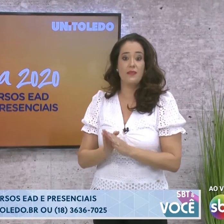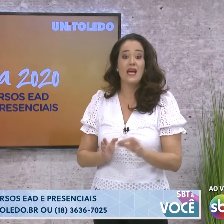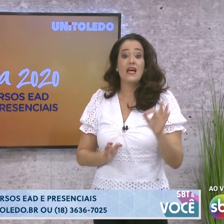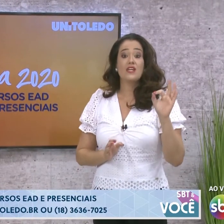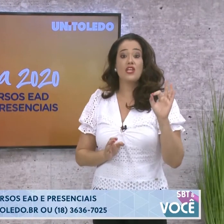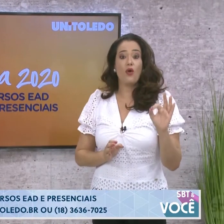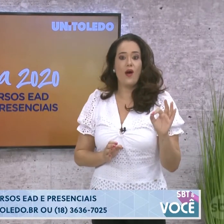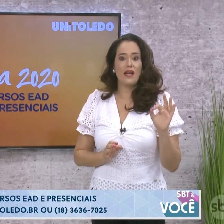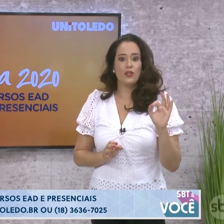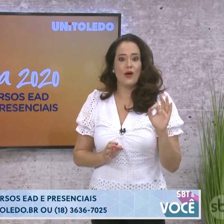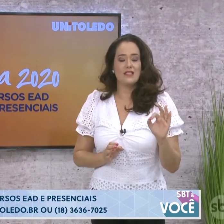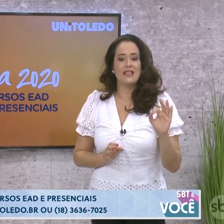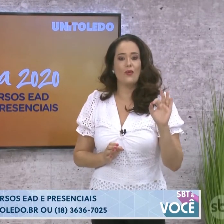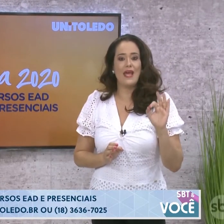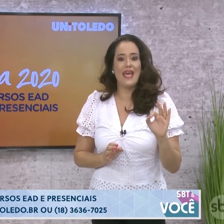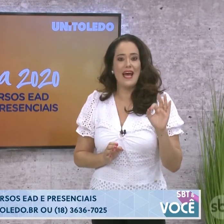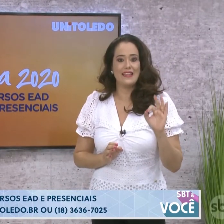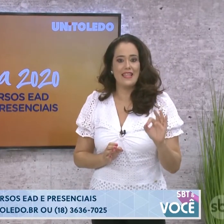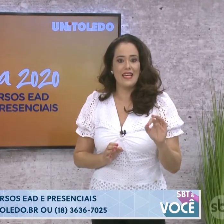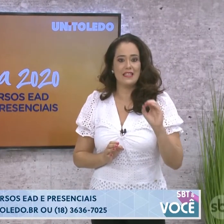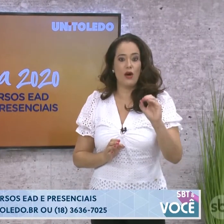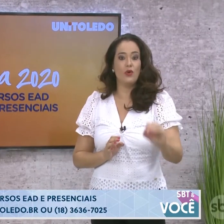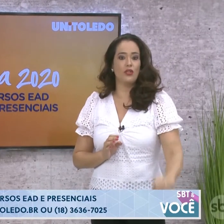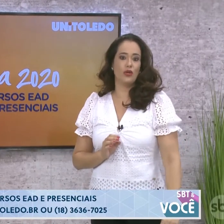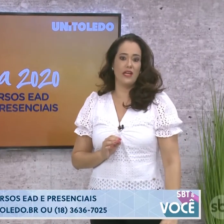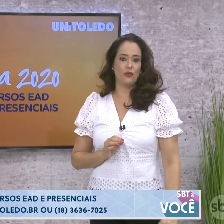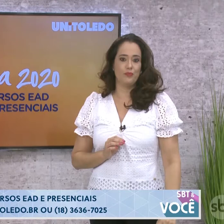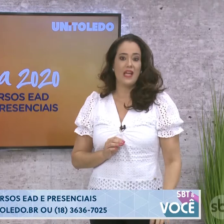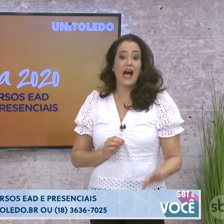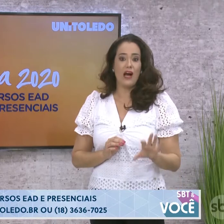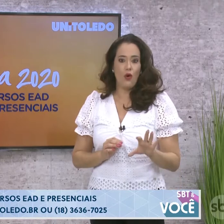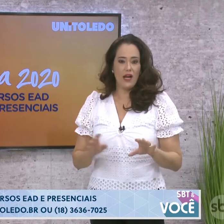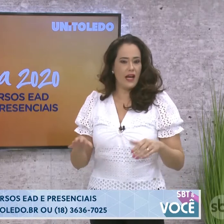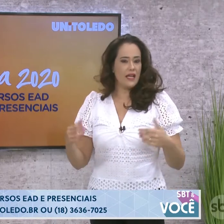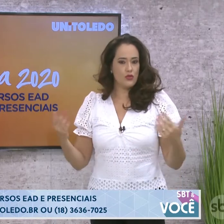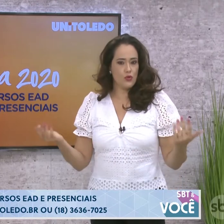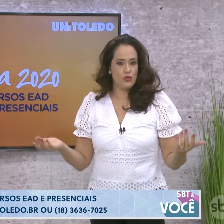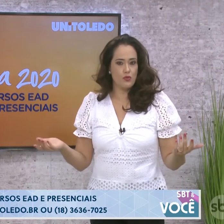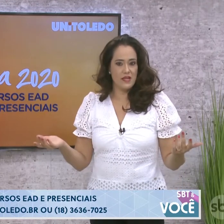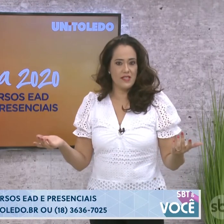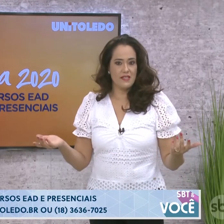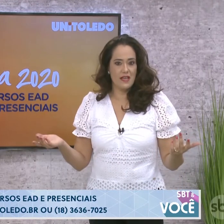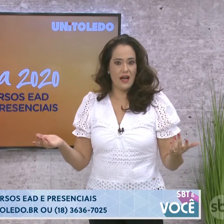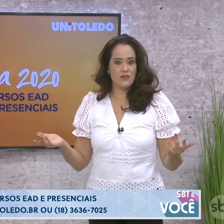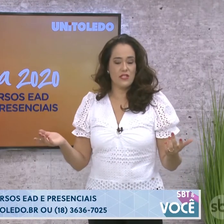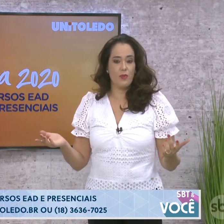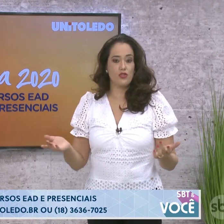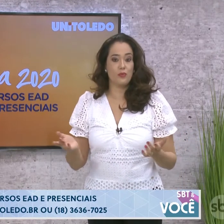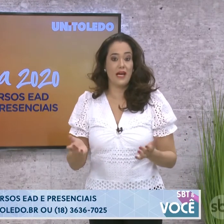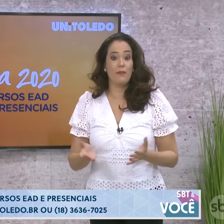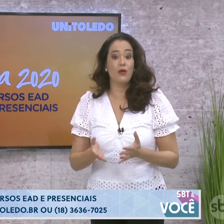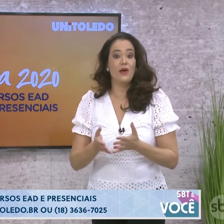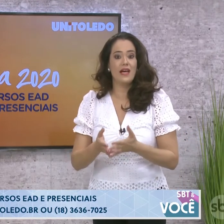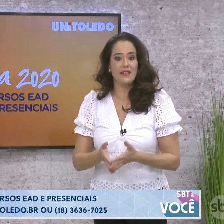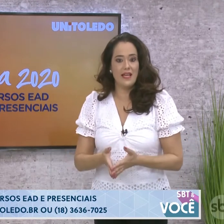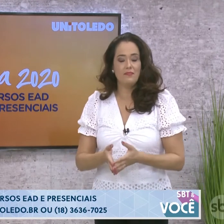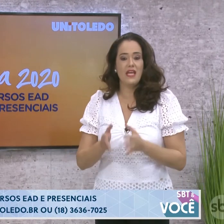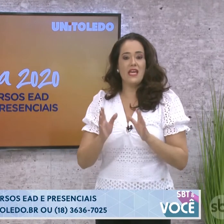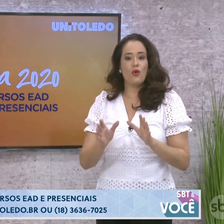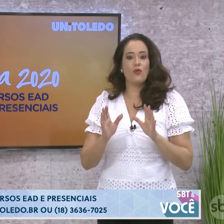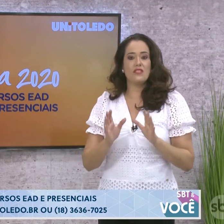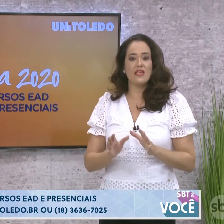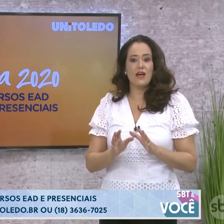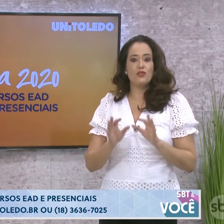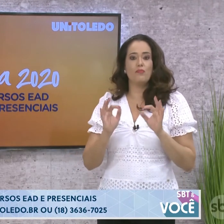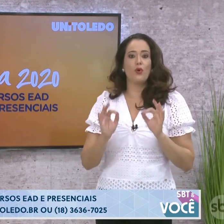você, ó. Chegou a graduação EAD da Unitoledo. Agora, além dos cursos presenciais, você pode optar pelo EAD